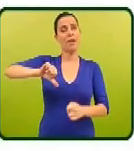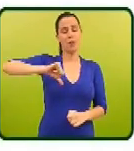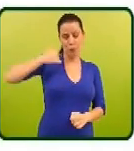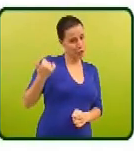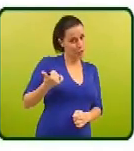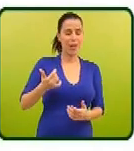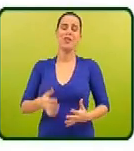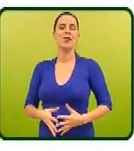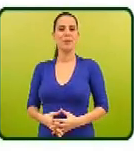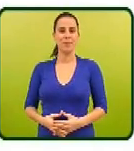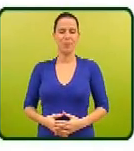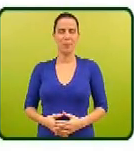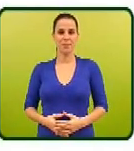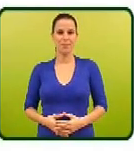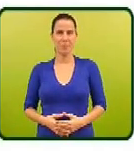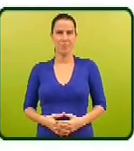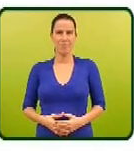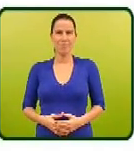Ecologista Os Verdes.